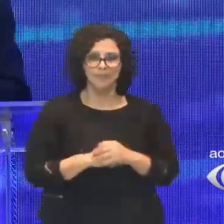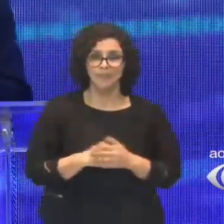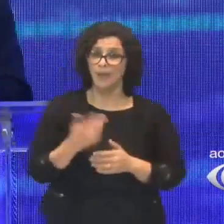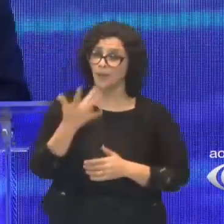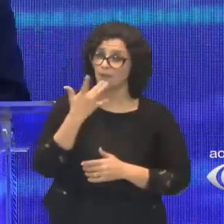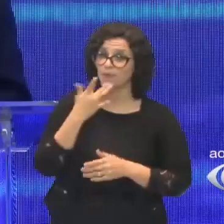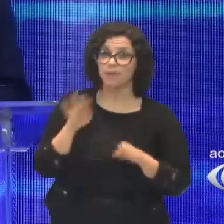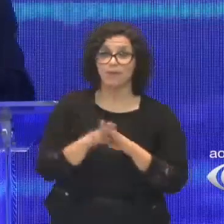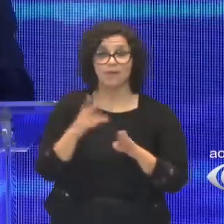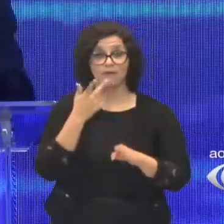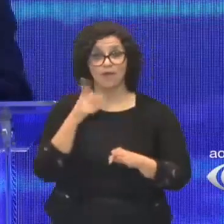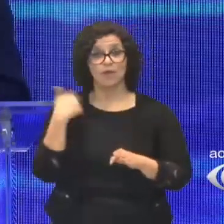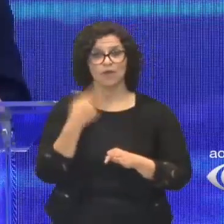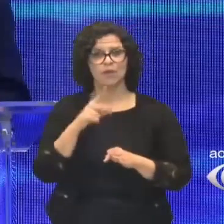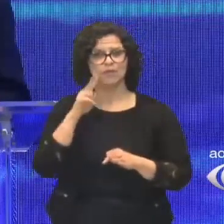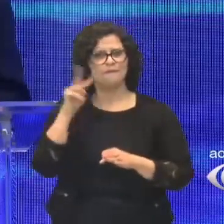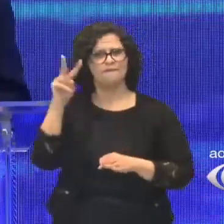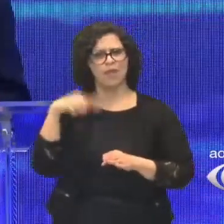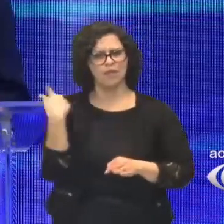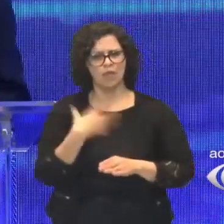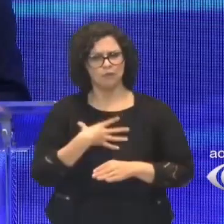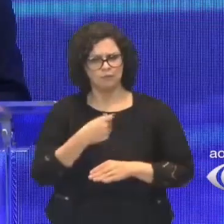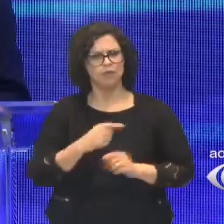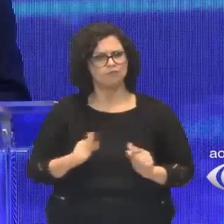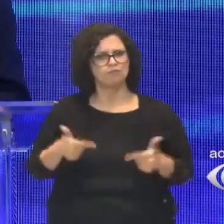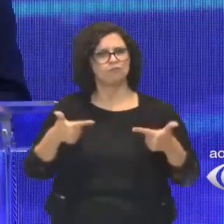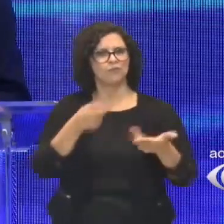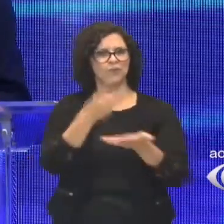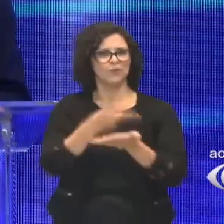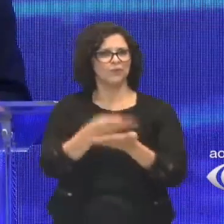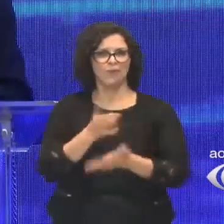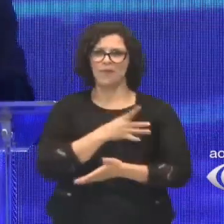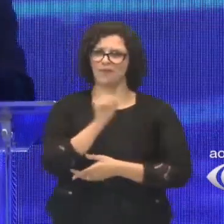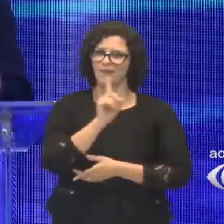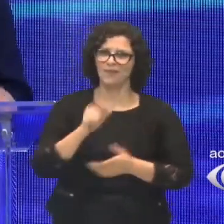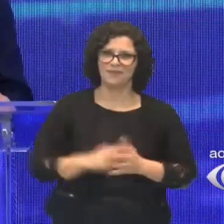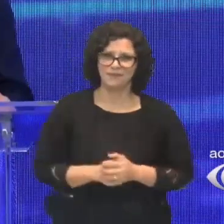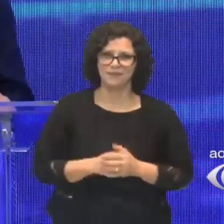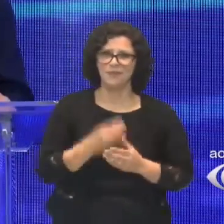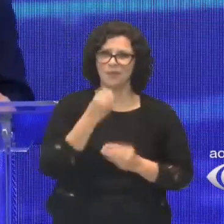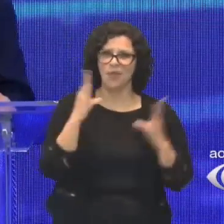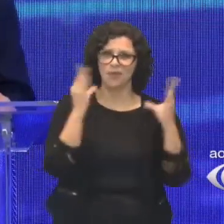prefiro aquela que diz, verás que um filho teu não foge à luta. Uma boa noite a todos.